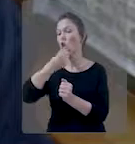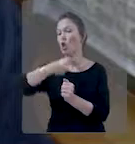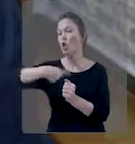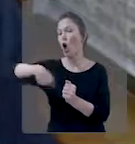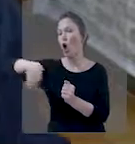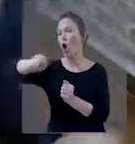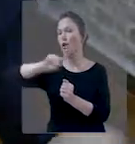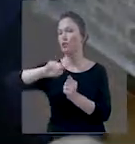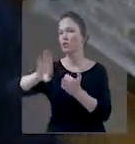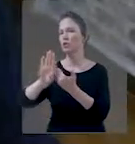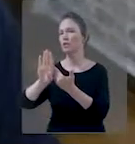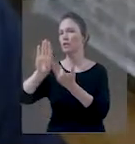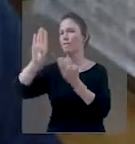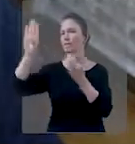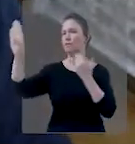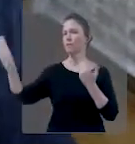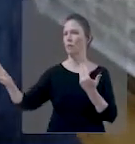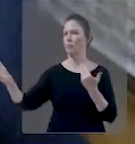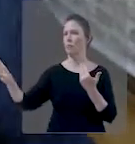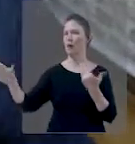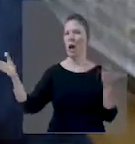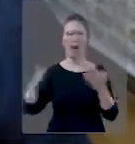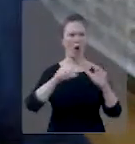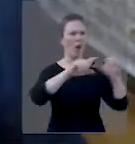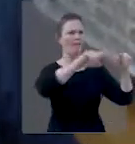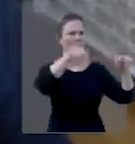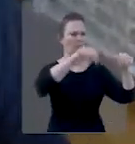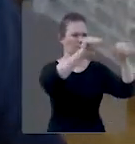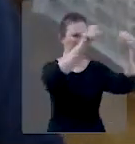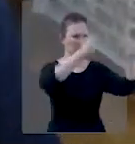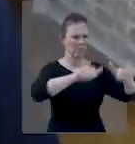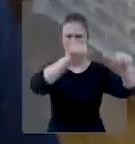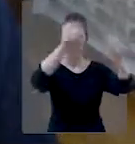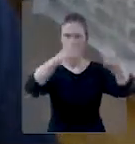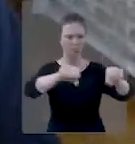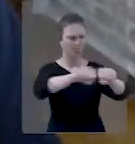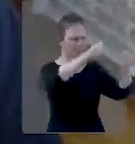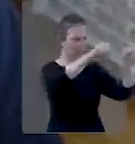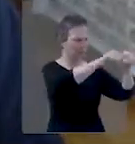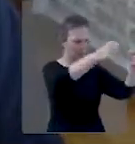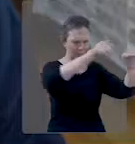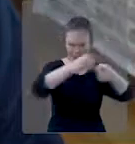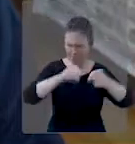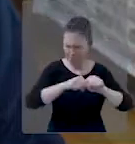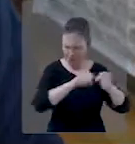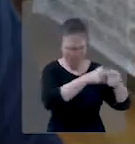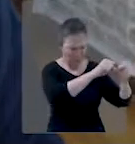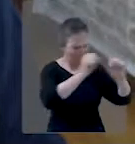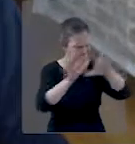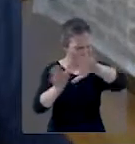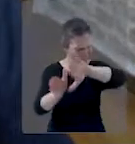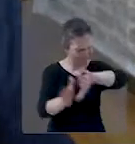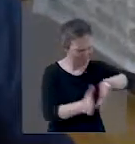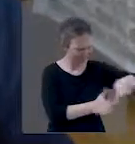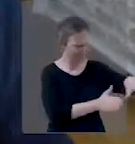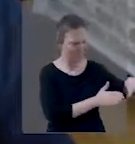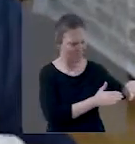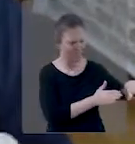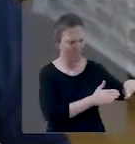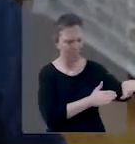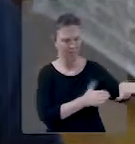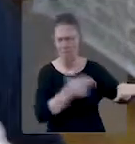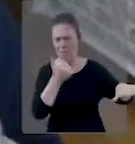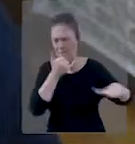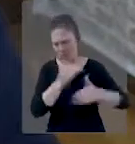eu quero que vocês peguem todos esses ídolos que vocês fizeram de ouro e destruam eles. E aí o povo destruiu